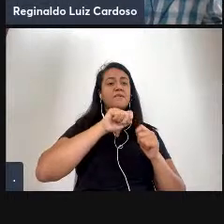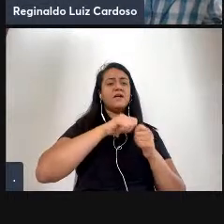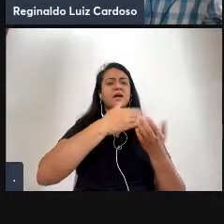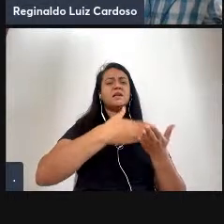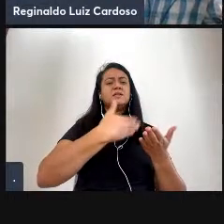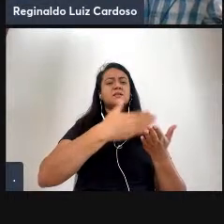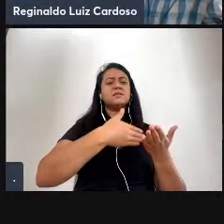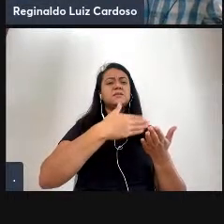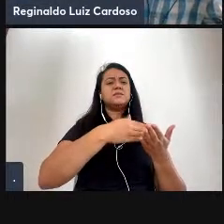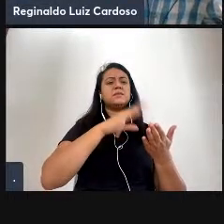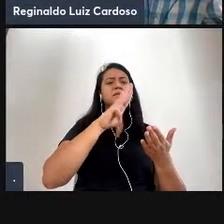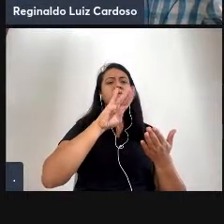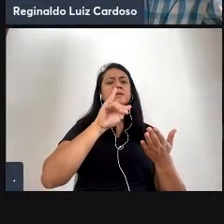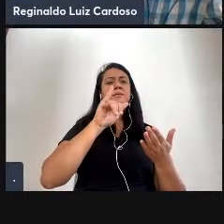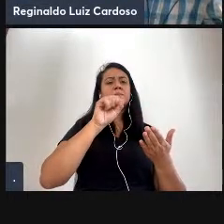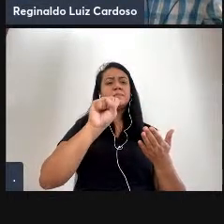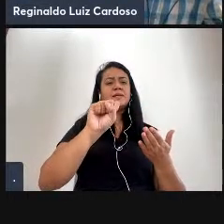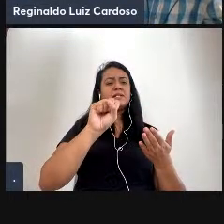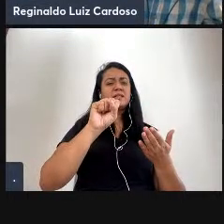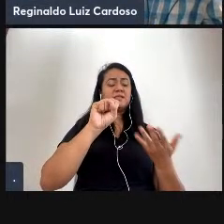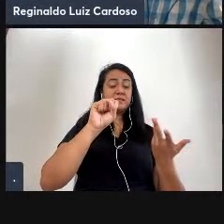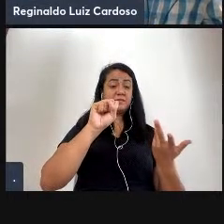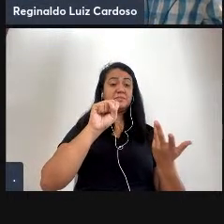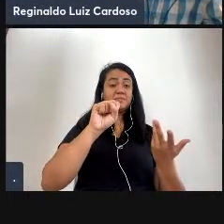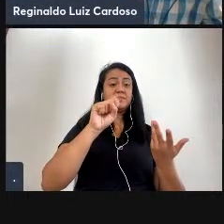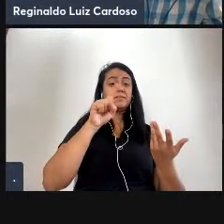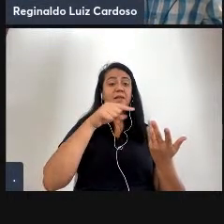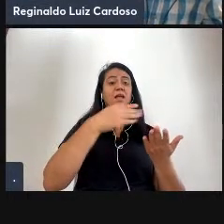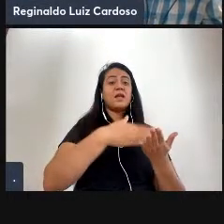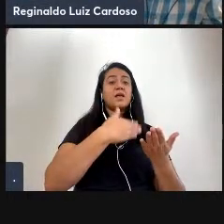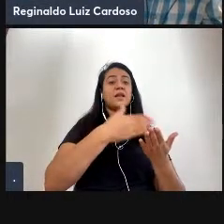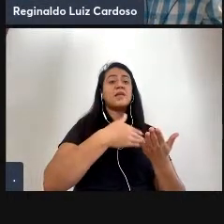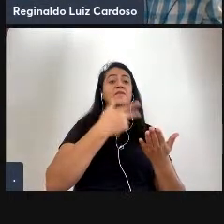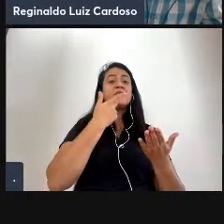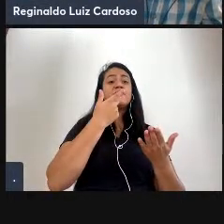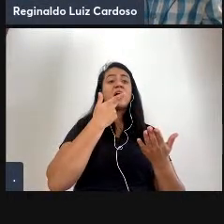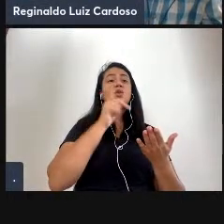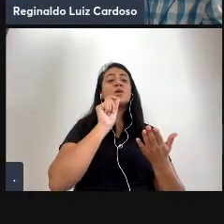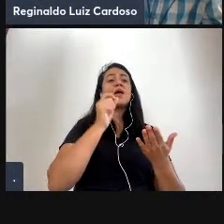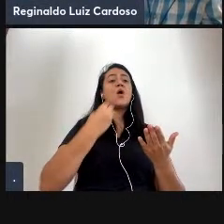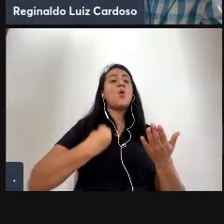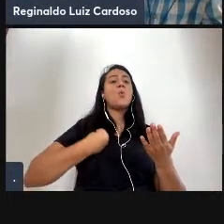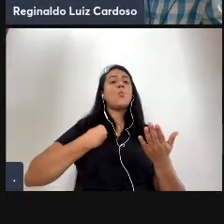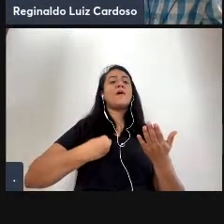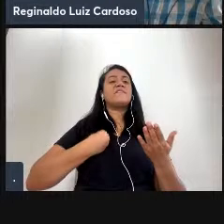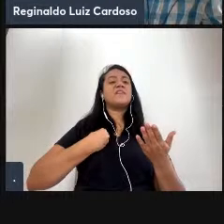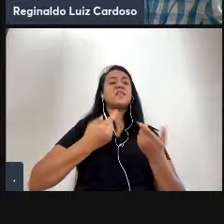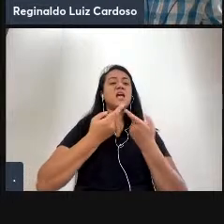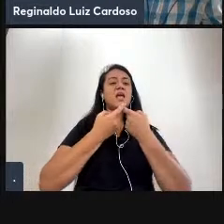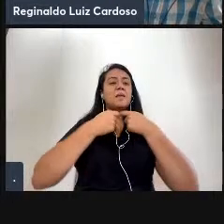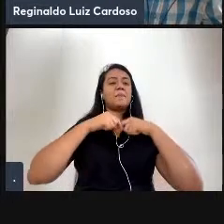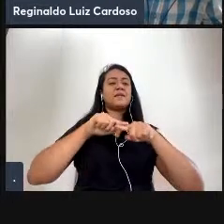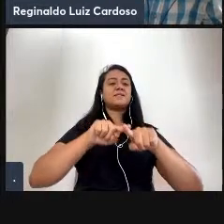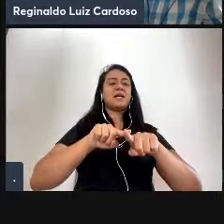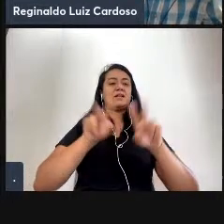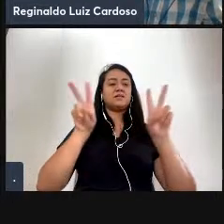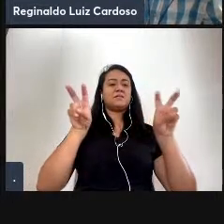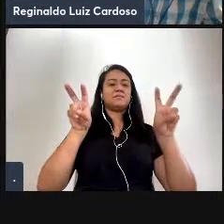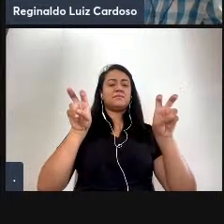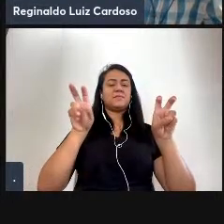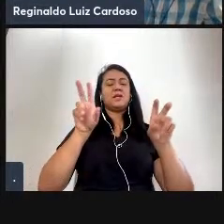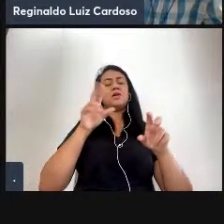Bias Marru e o livro chama Uma Vida Emprestada e é muito interessante esse livro porque